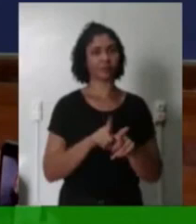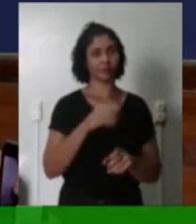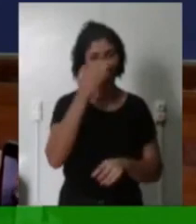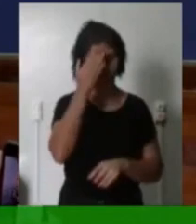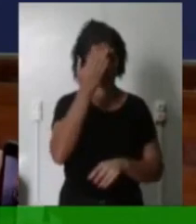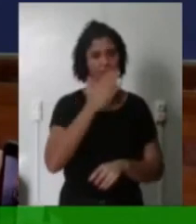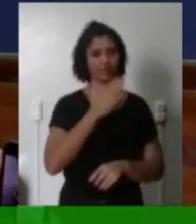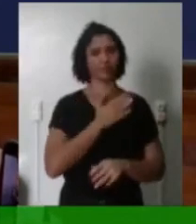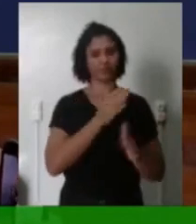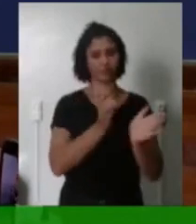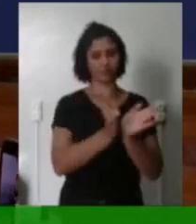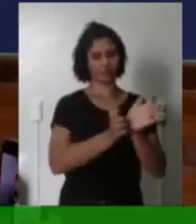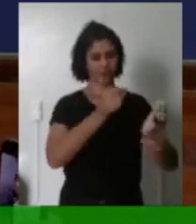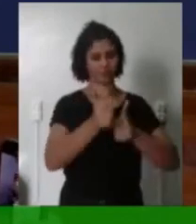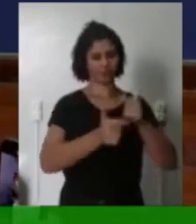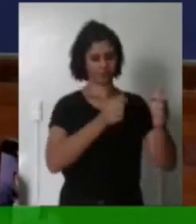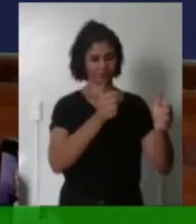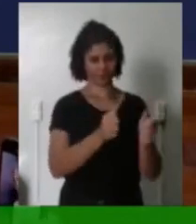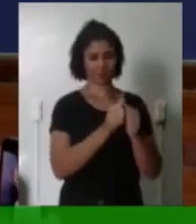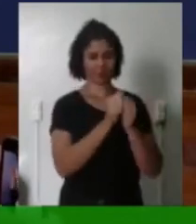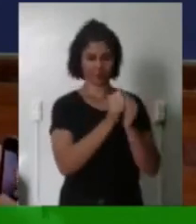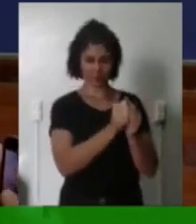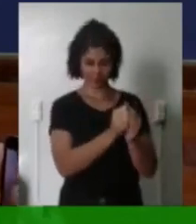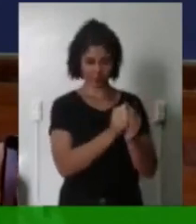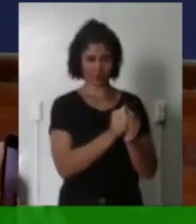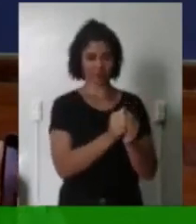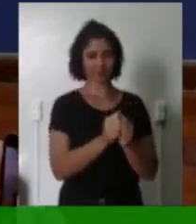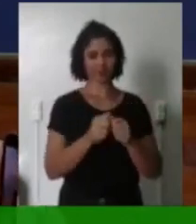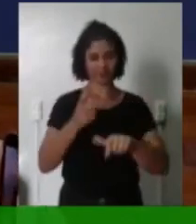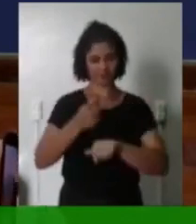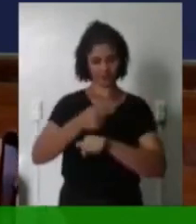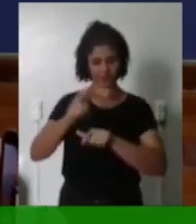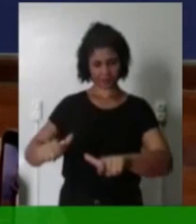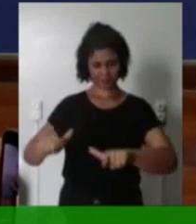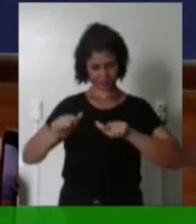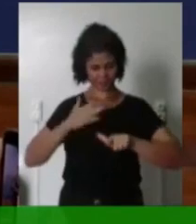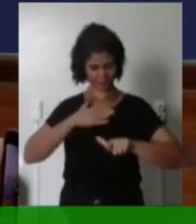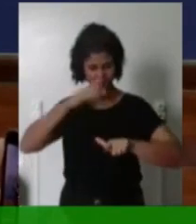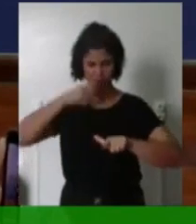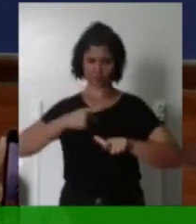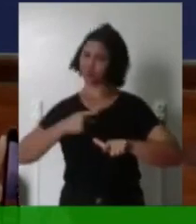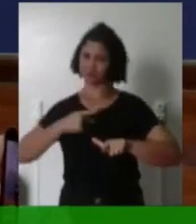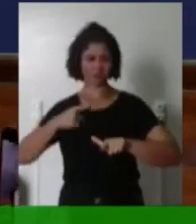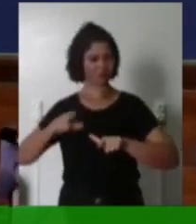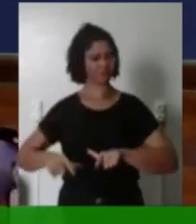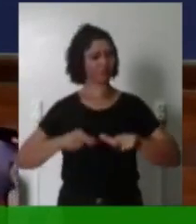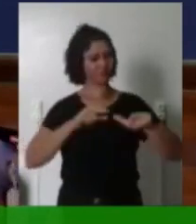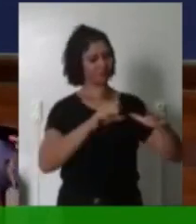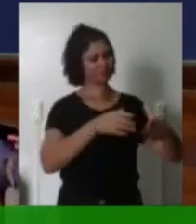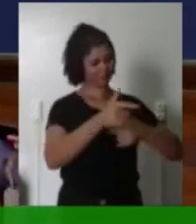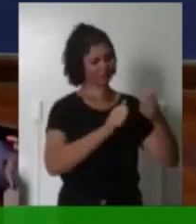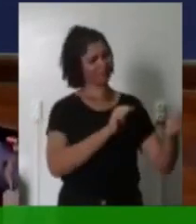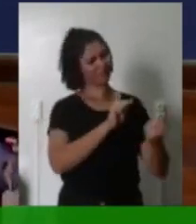Essa homenagem Eu estendo A todas as pessoas Que me ajudam E que